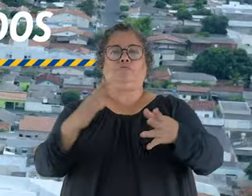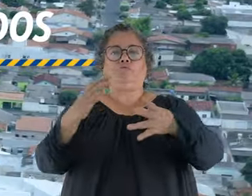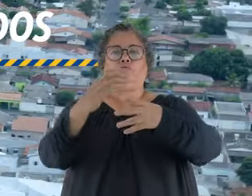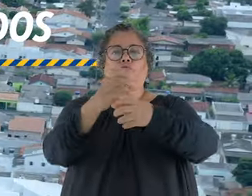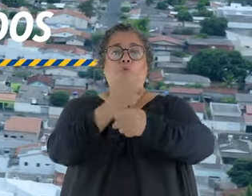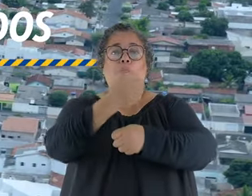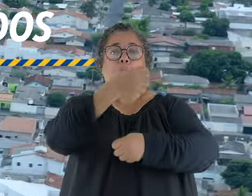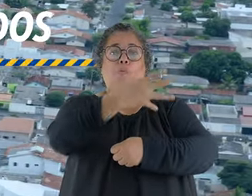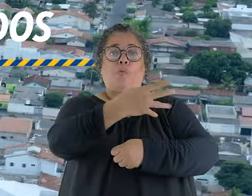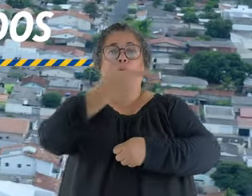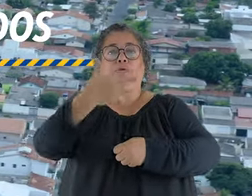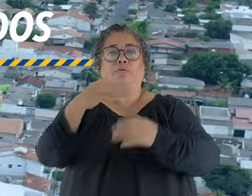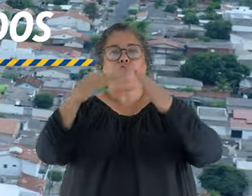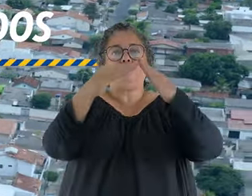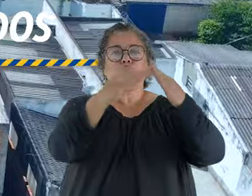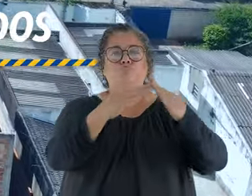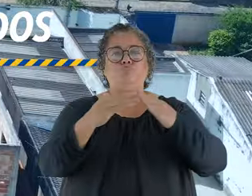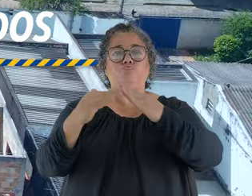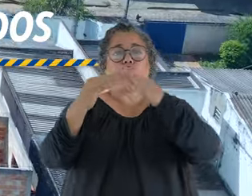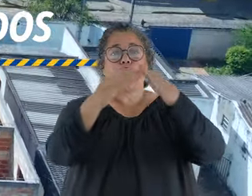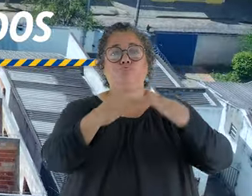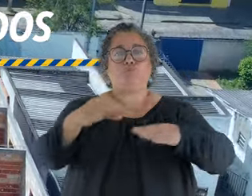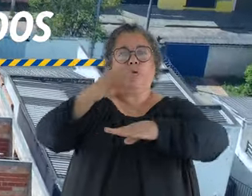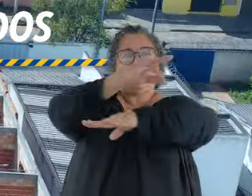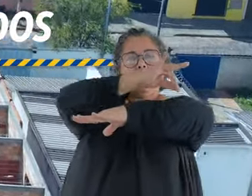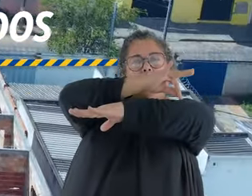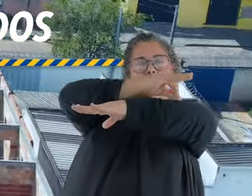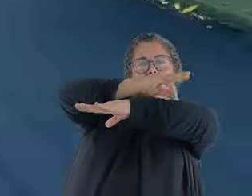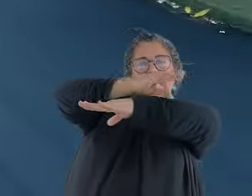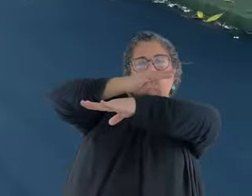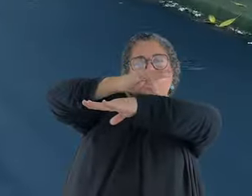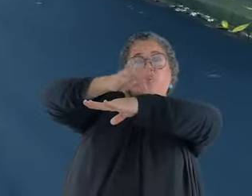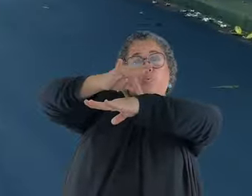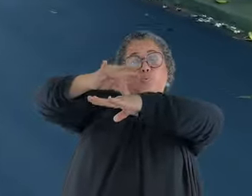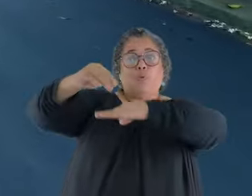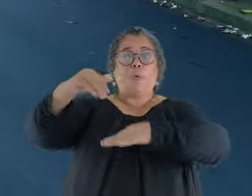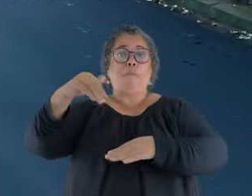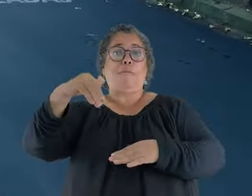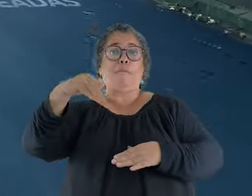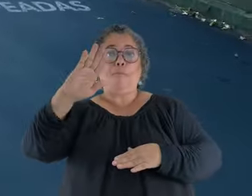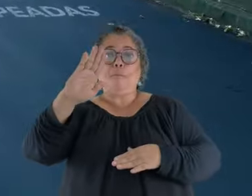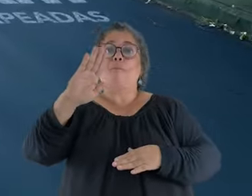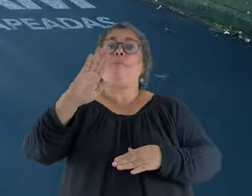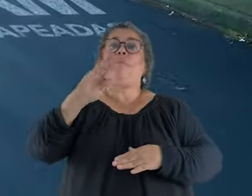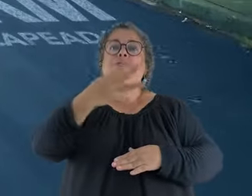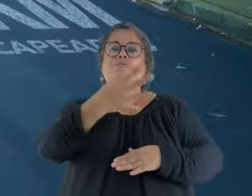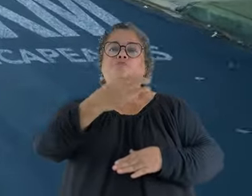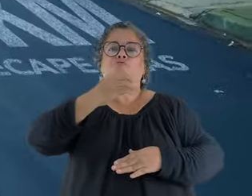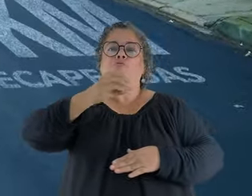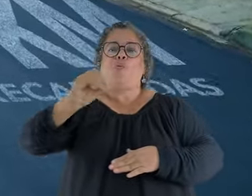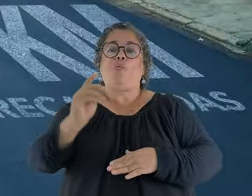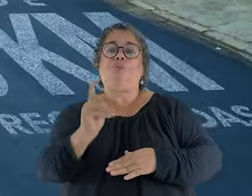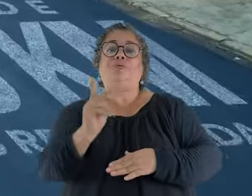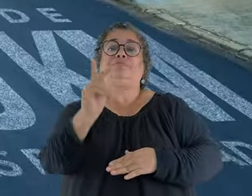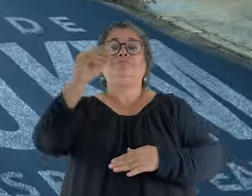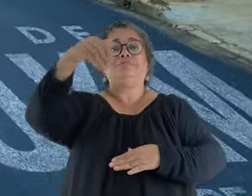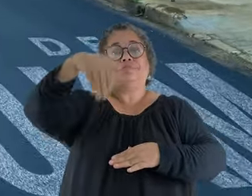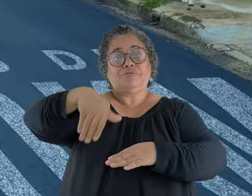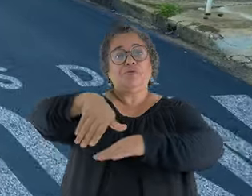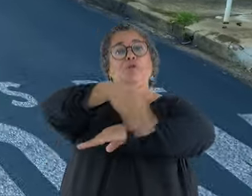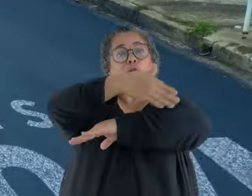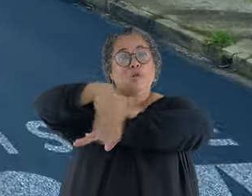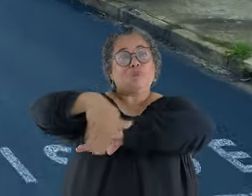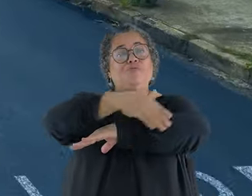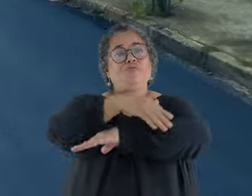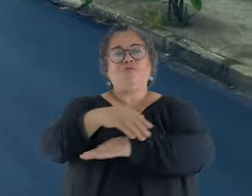todo serão 42 bairros atendidos com recapeamento e sinalização, completando desde o início do programa mais de 400 quilômetros